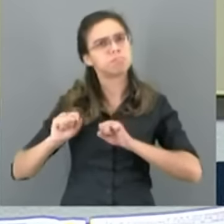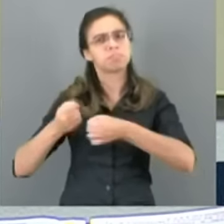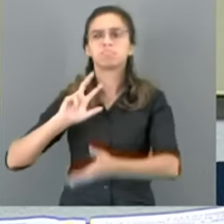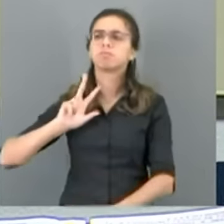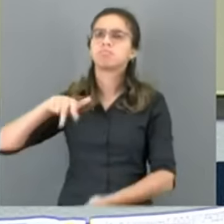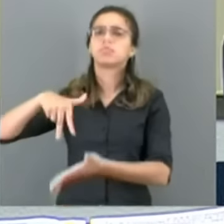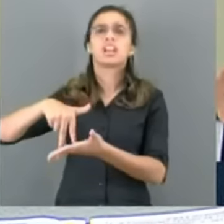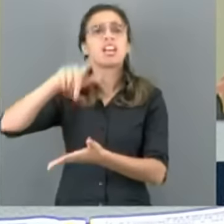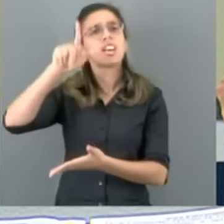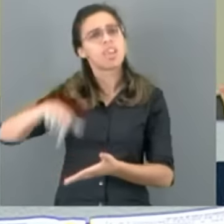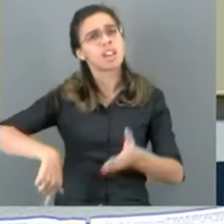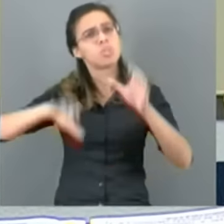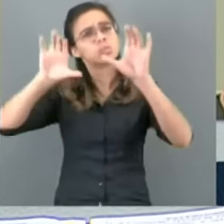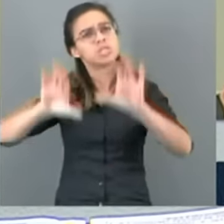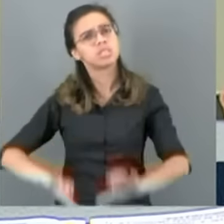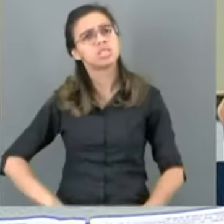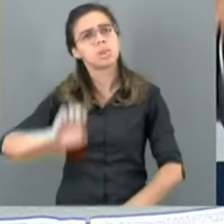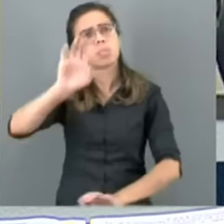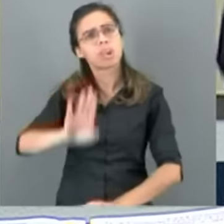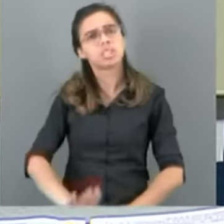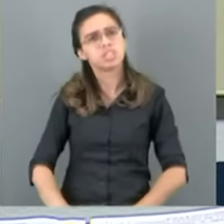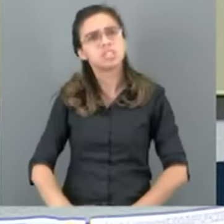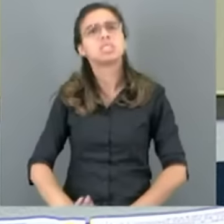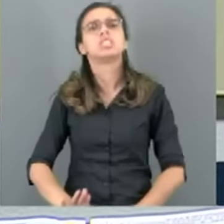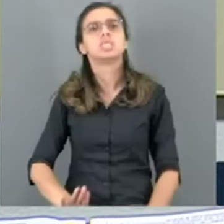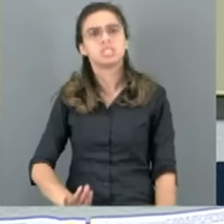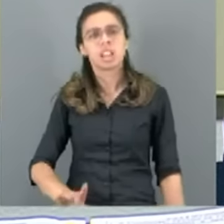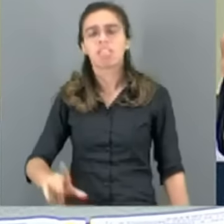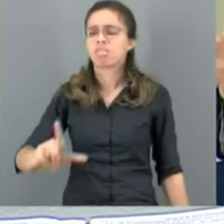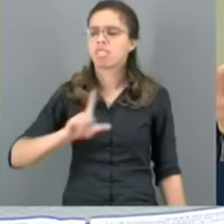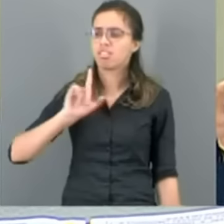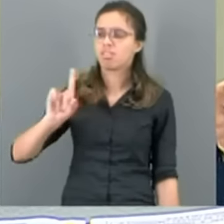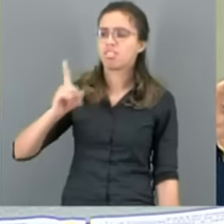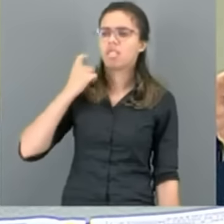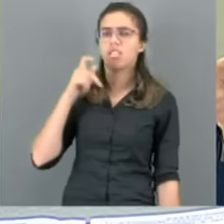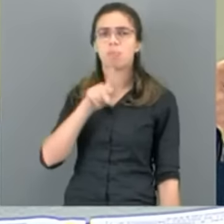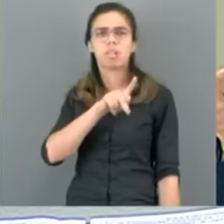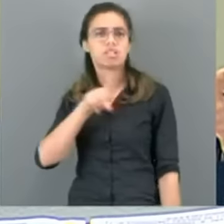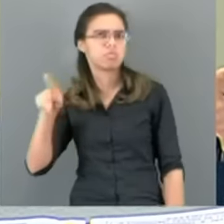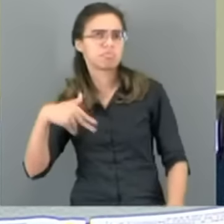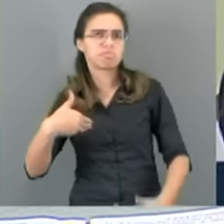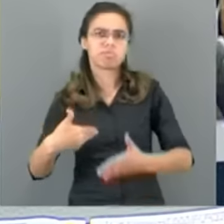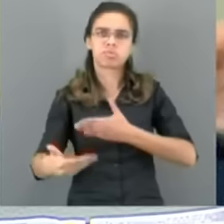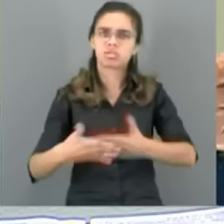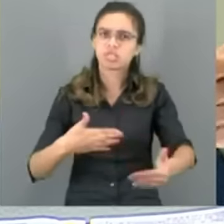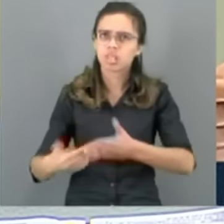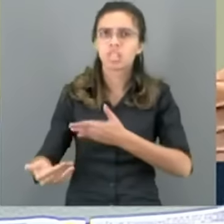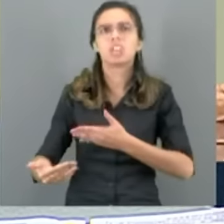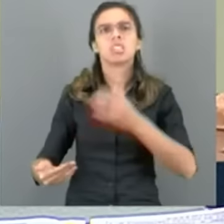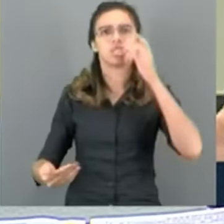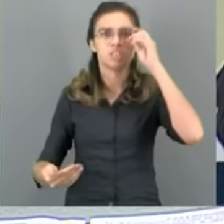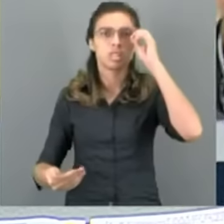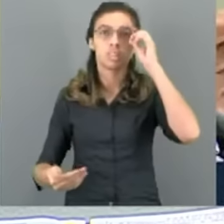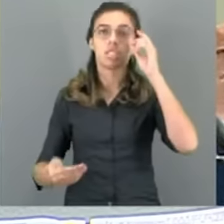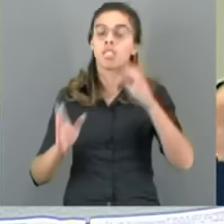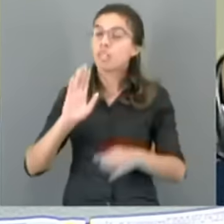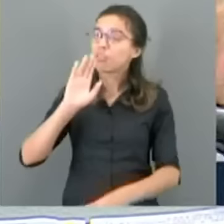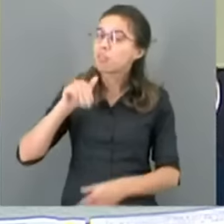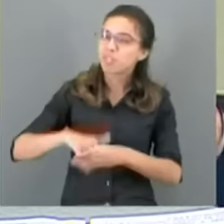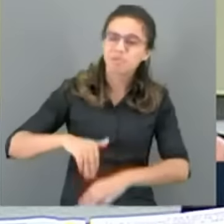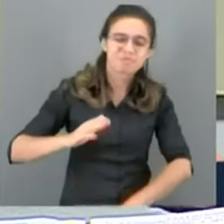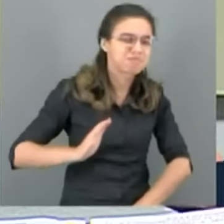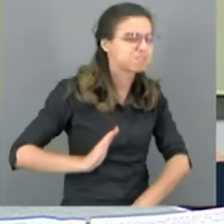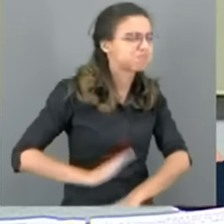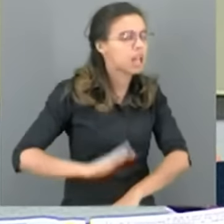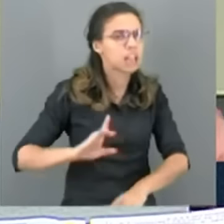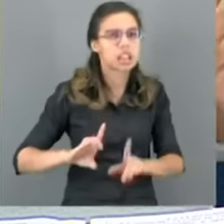cidadão brasileiro que teve e esteve na presidência, não foi através de uma outra coisa que é mais democrática, que